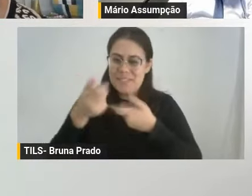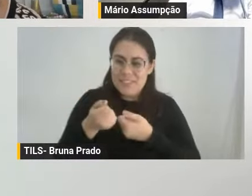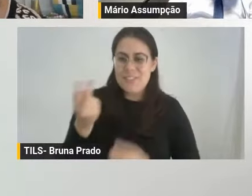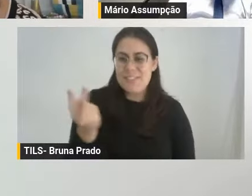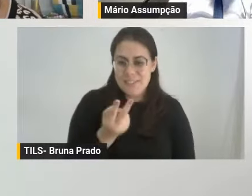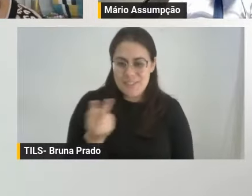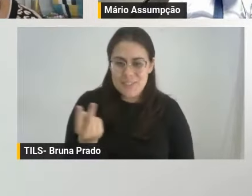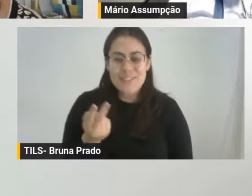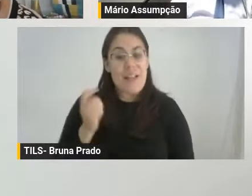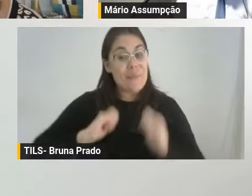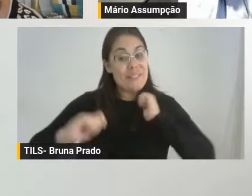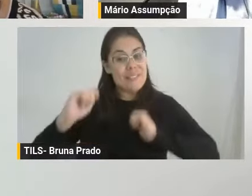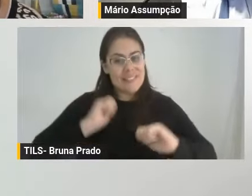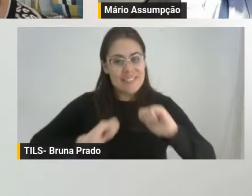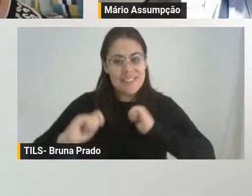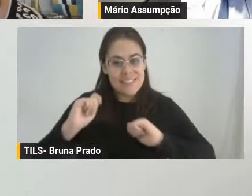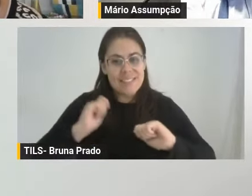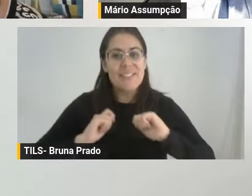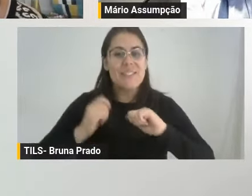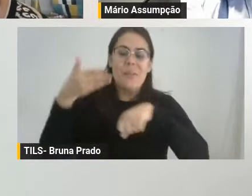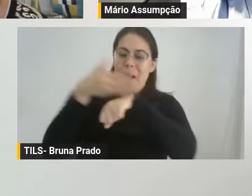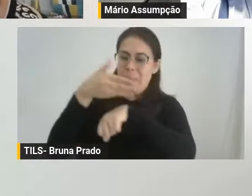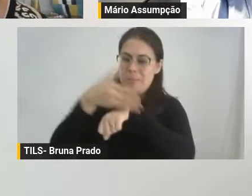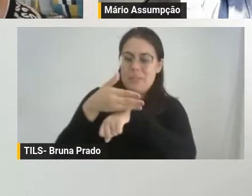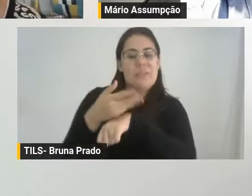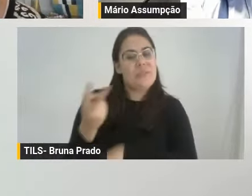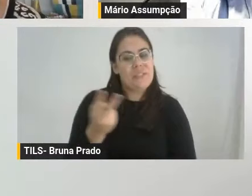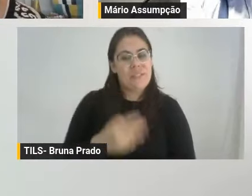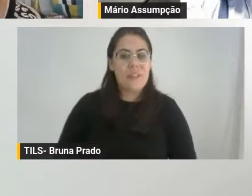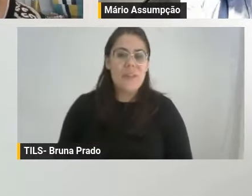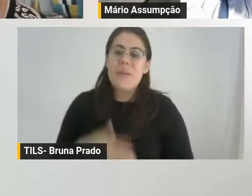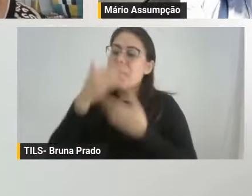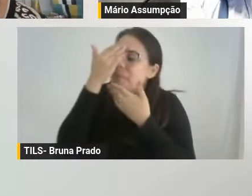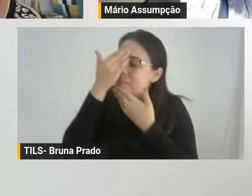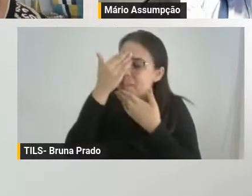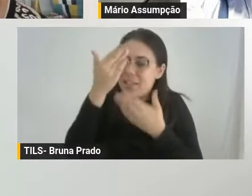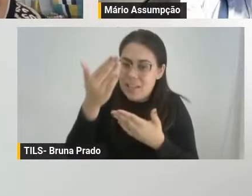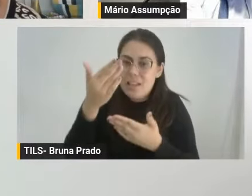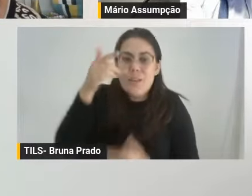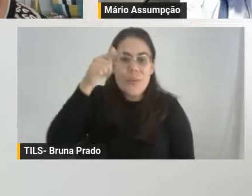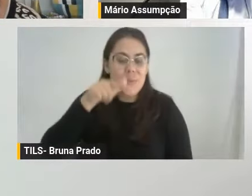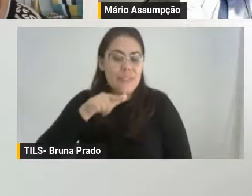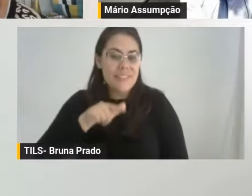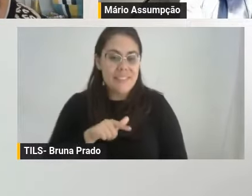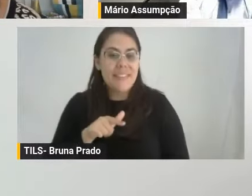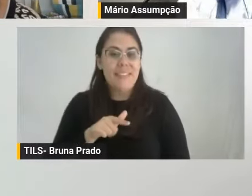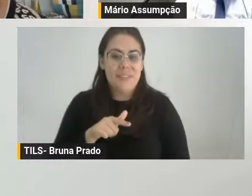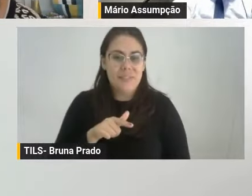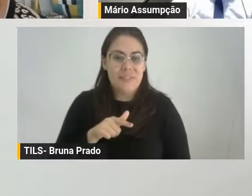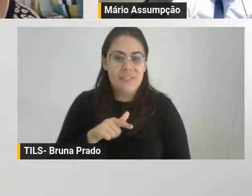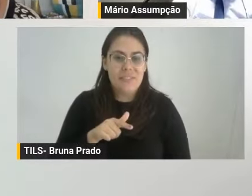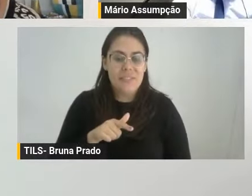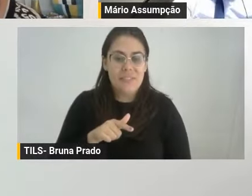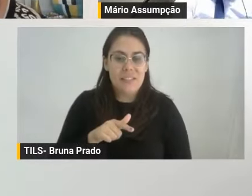ansiosos pela participação de vocês hoje. Muito obrigada, Rosinha, mais uma vez, que tanto... Rosinha